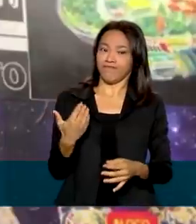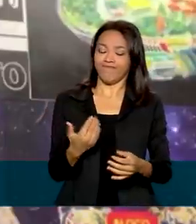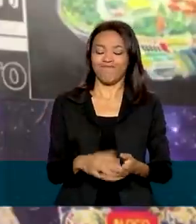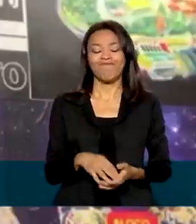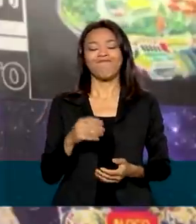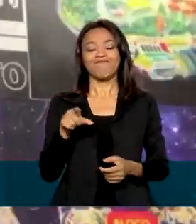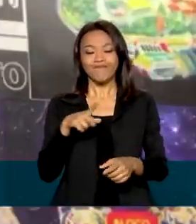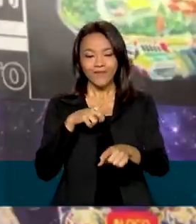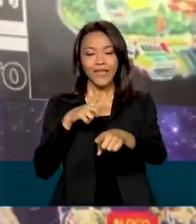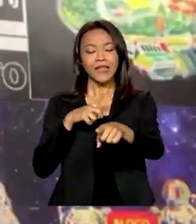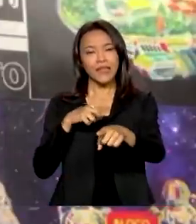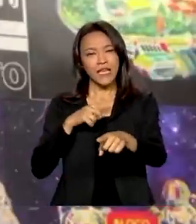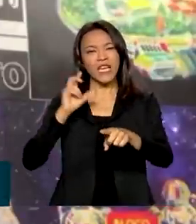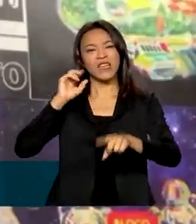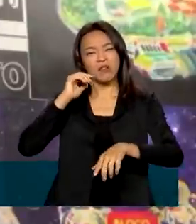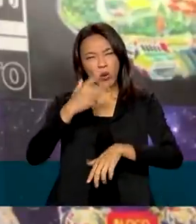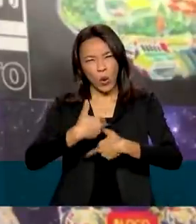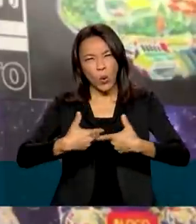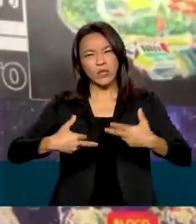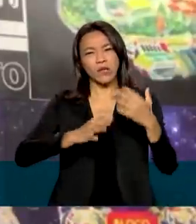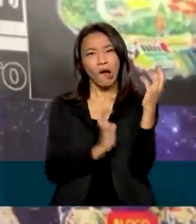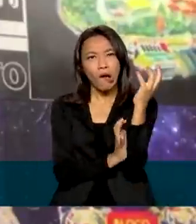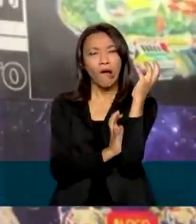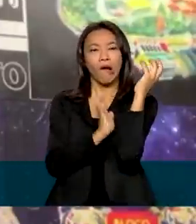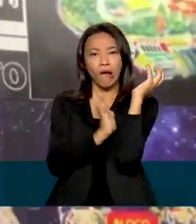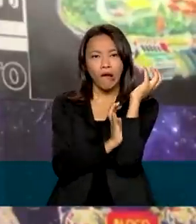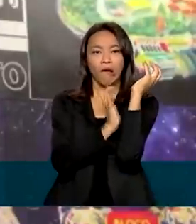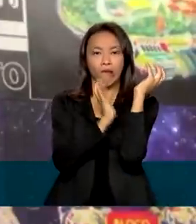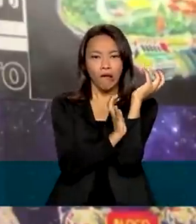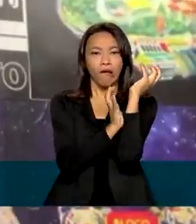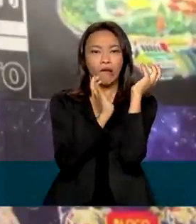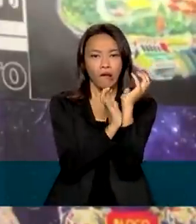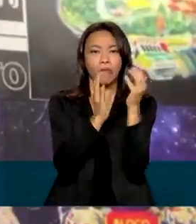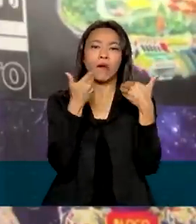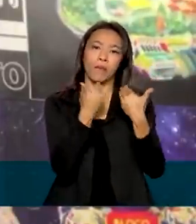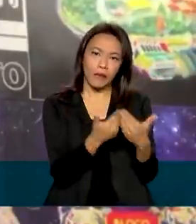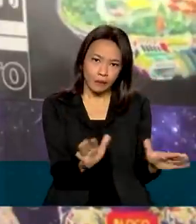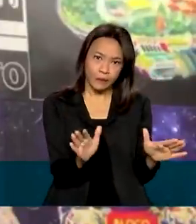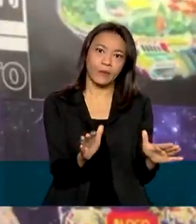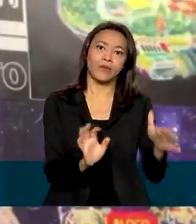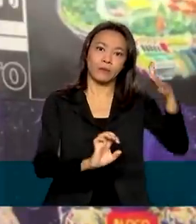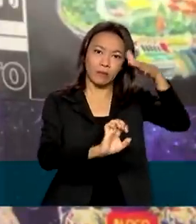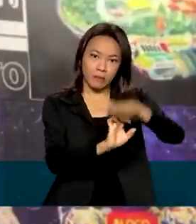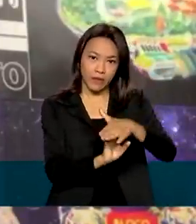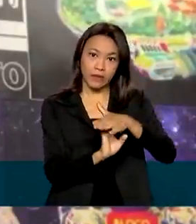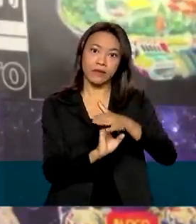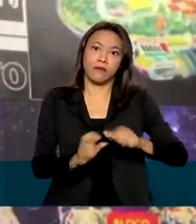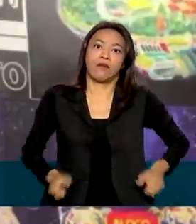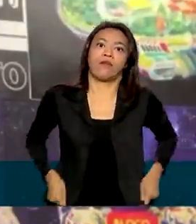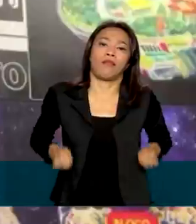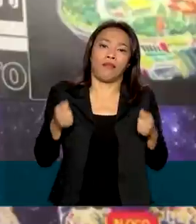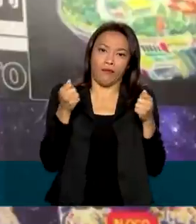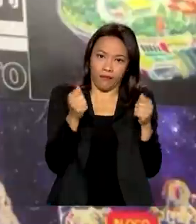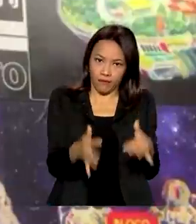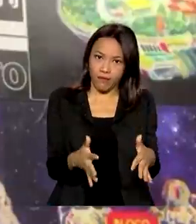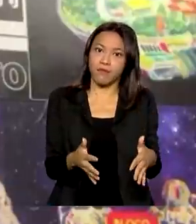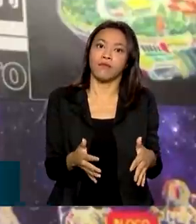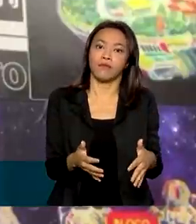Existe aí toda uma burocracia nesse processo de abertura de empresas. Ele tem custo, os empreendedores precisam ir para a junta comercial,